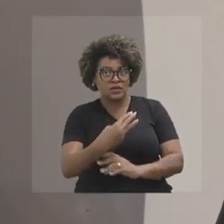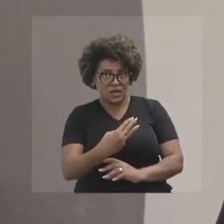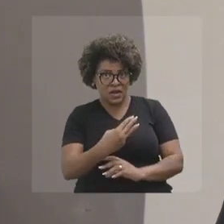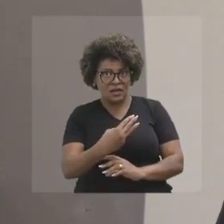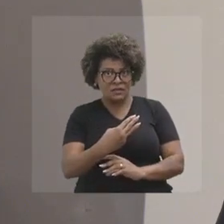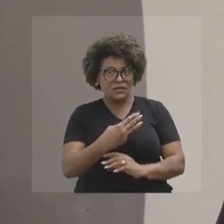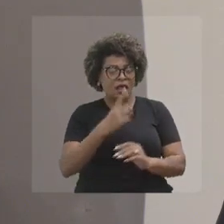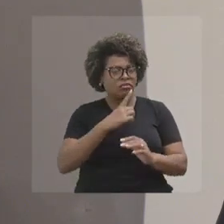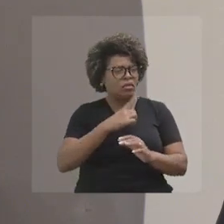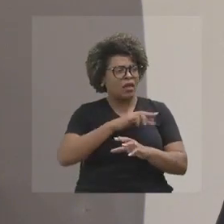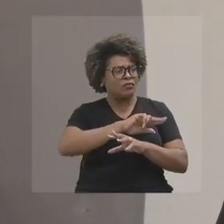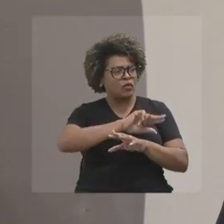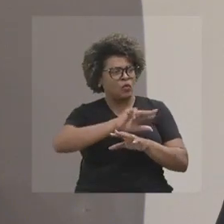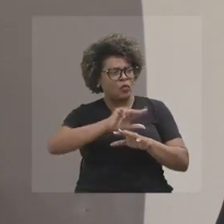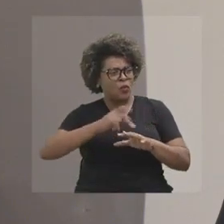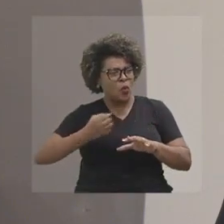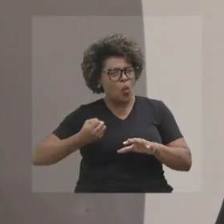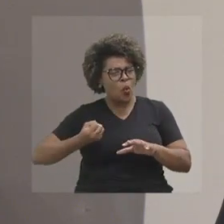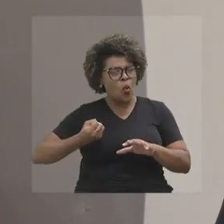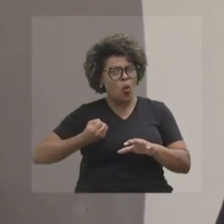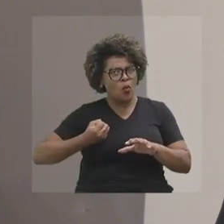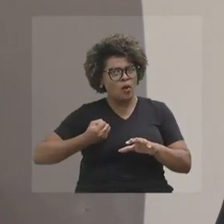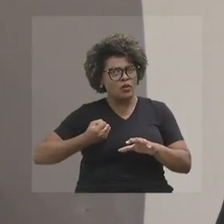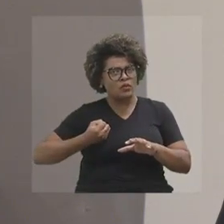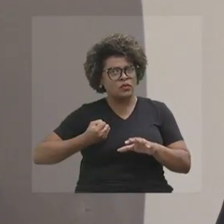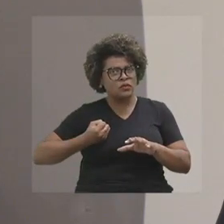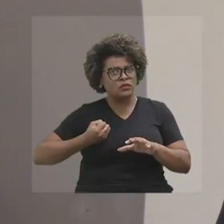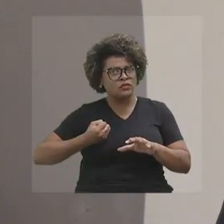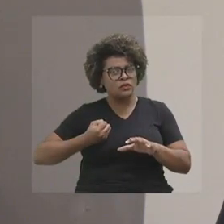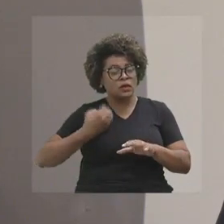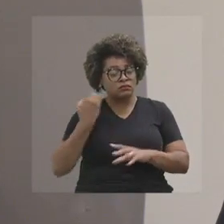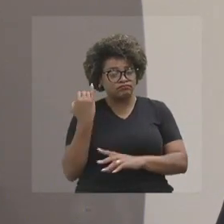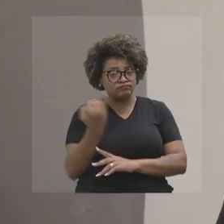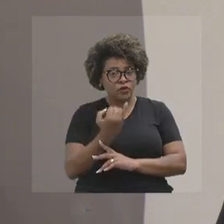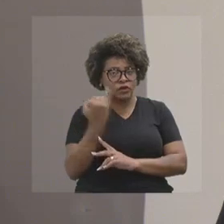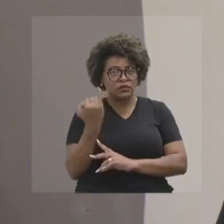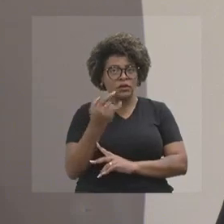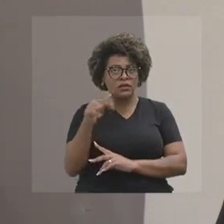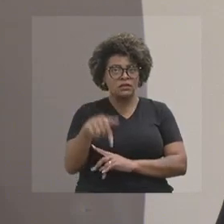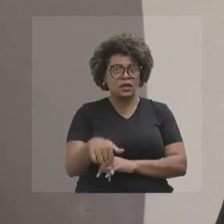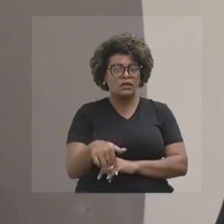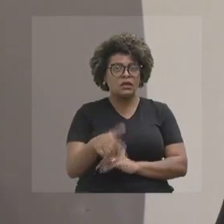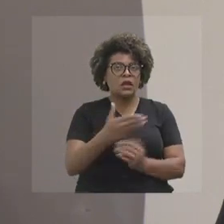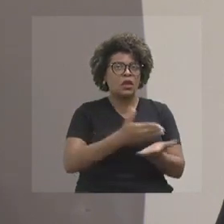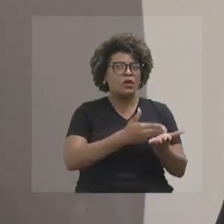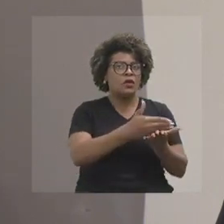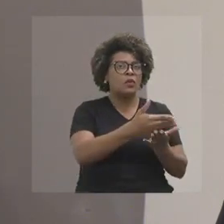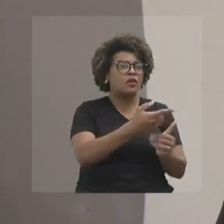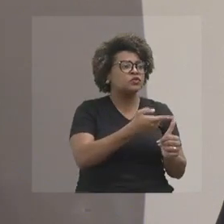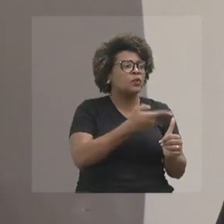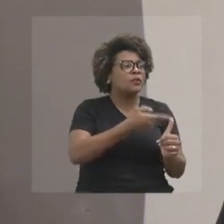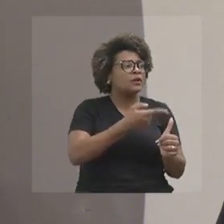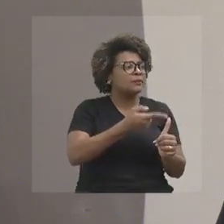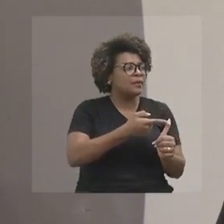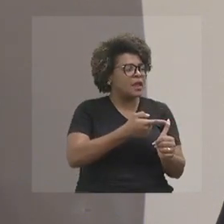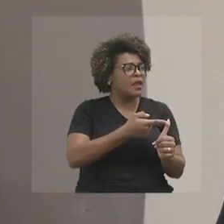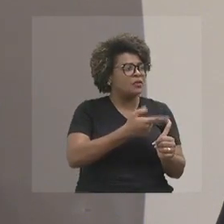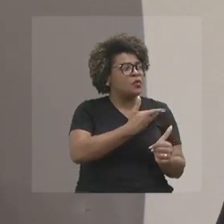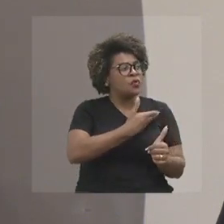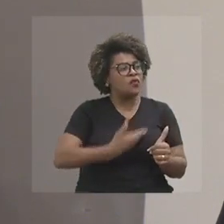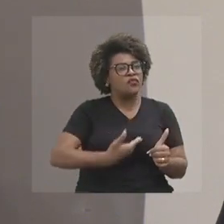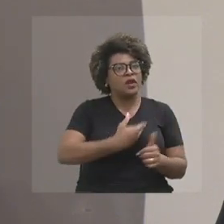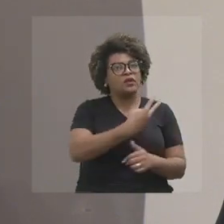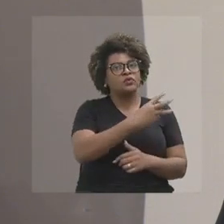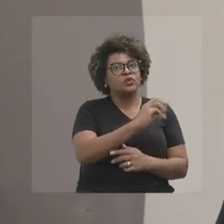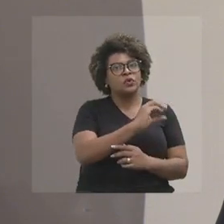muitos números, números muito relevantes, mas que começa lá no primeiro mandato de 2003 a